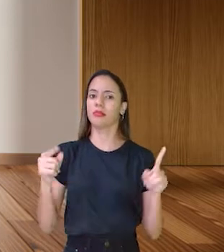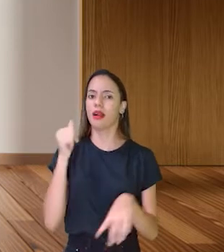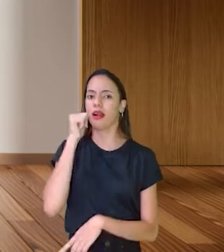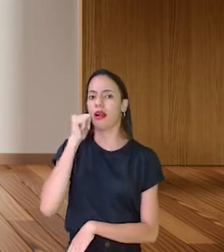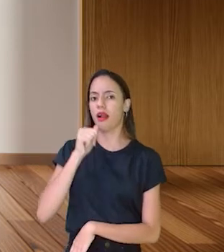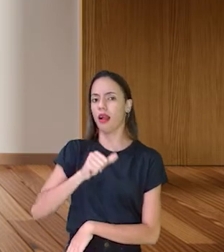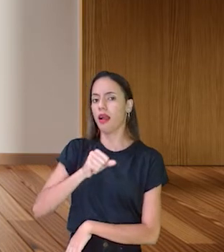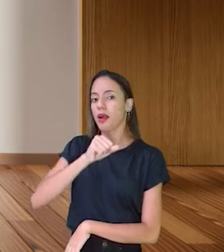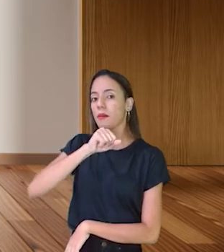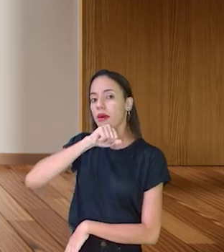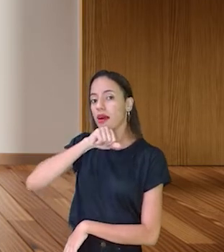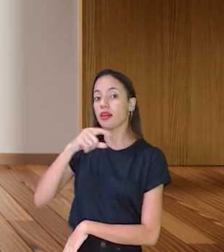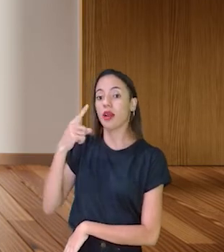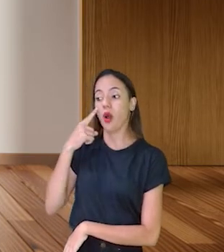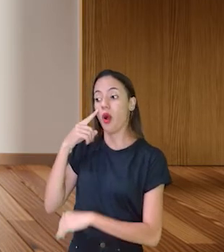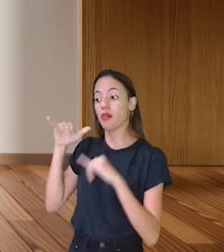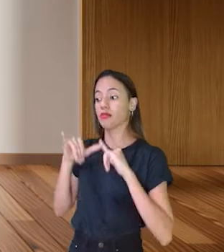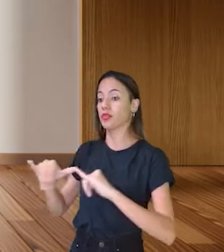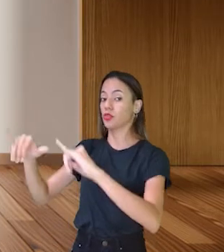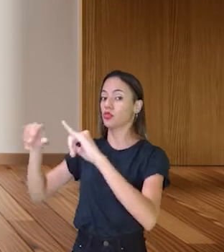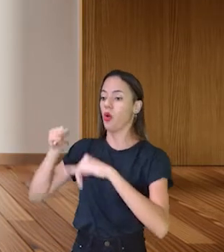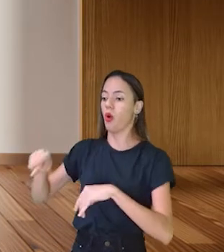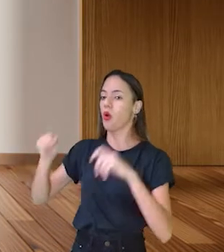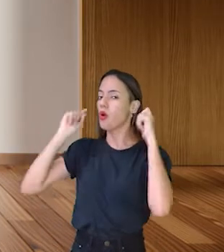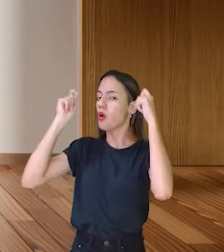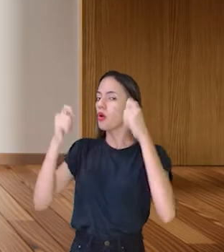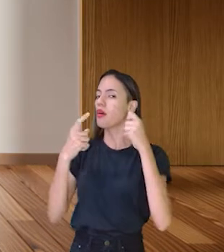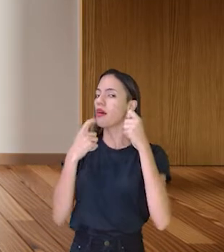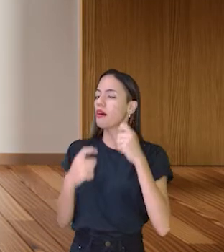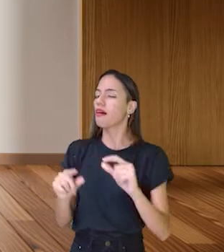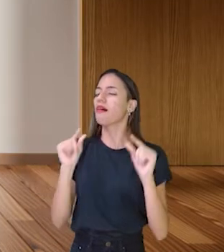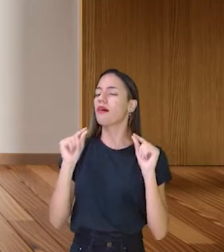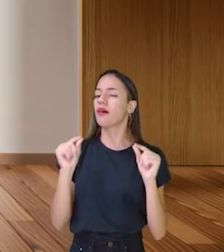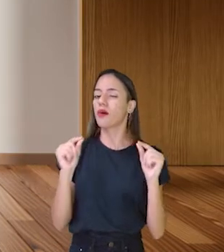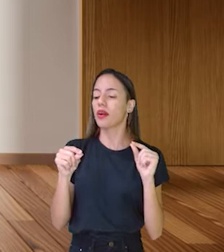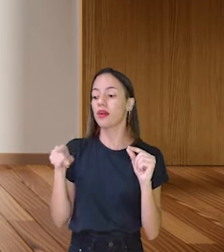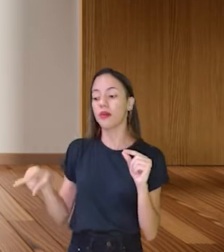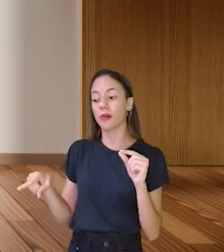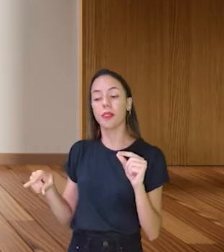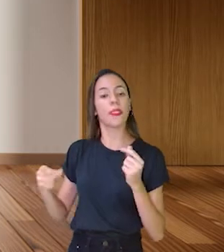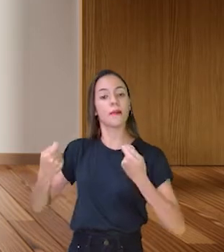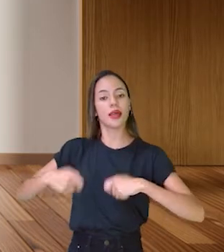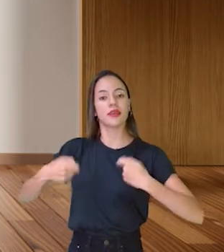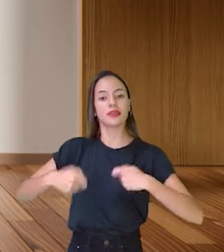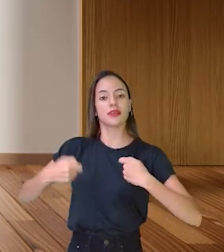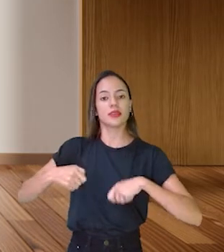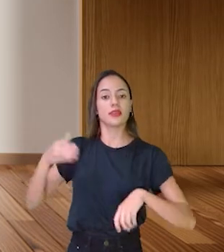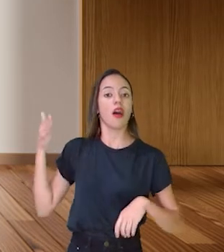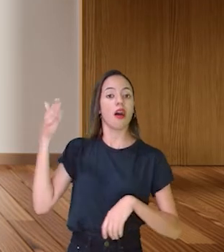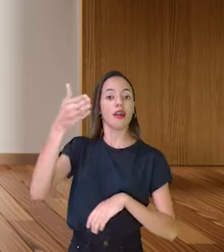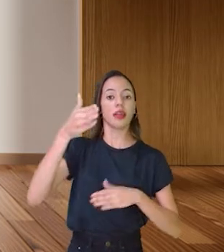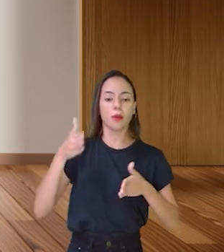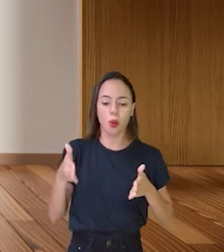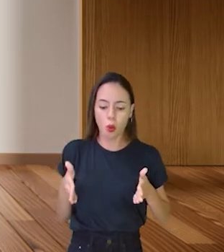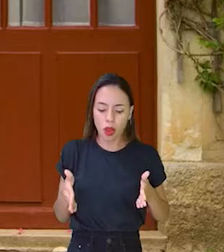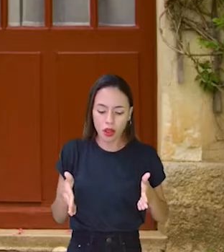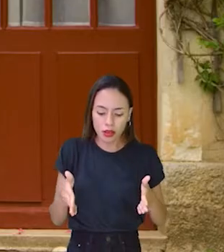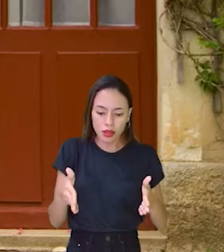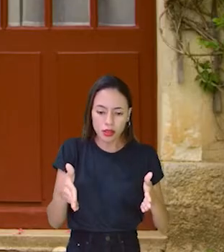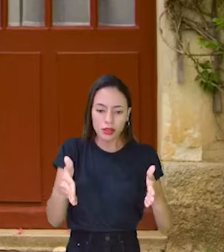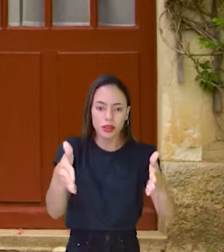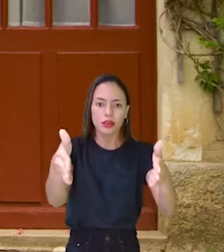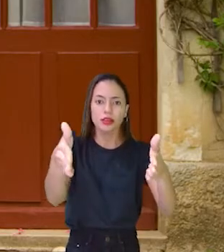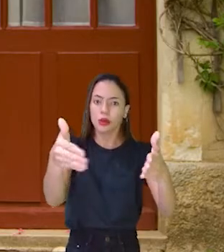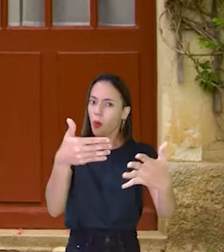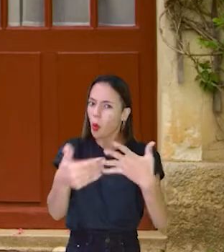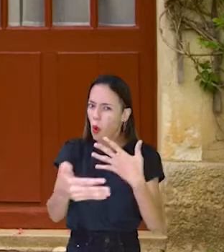logo advertiu ao chapeuzinho que, ó, ela deveria ir por um caminho. Não era